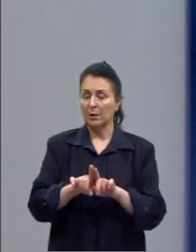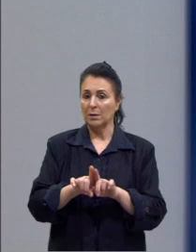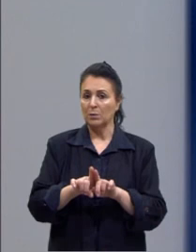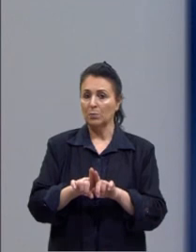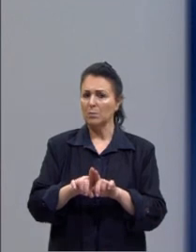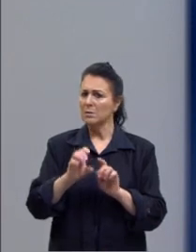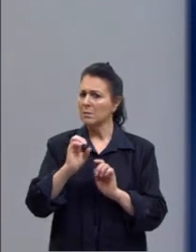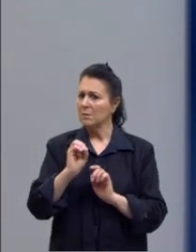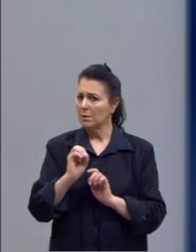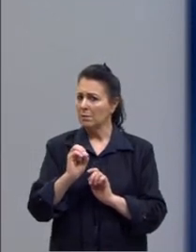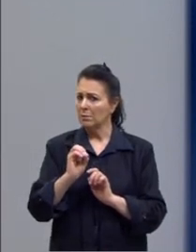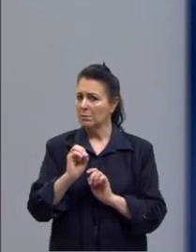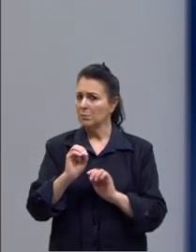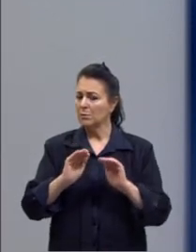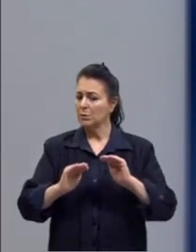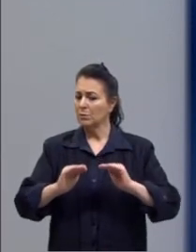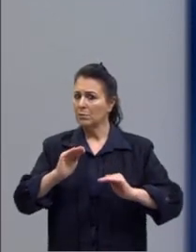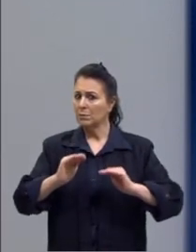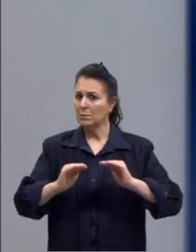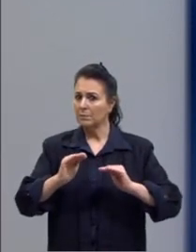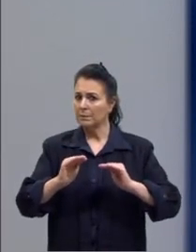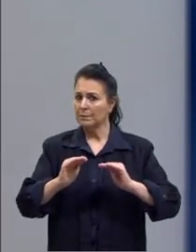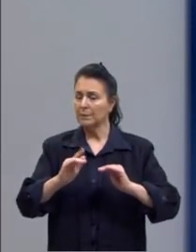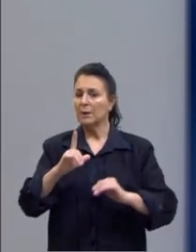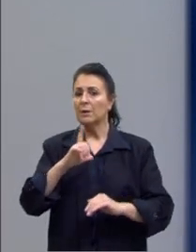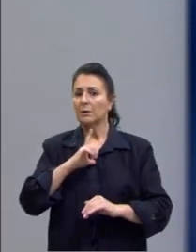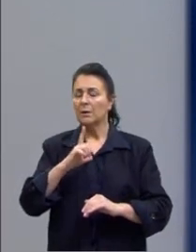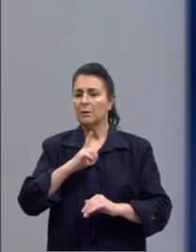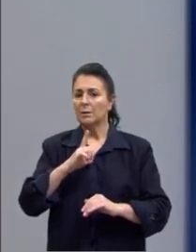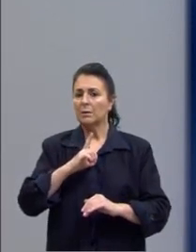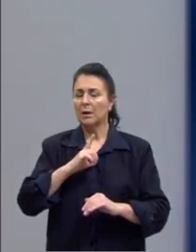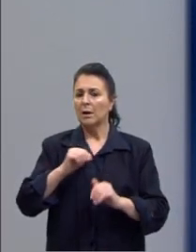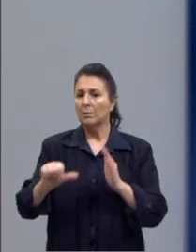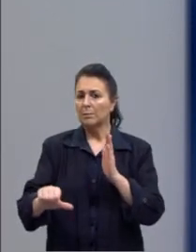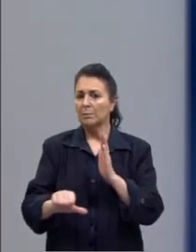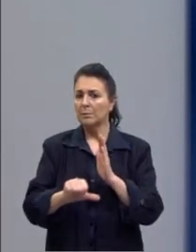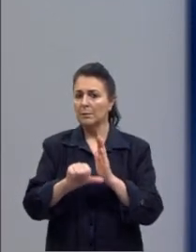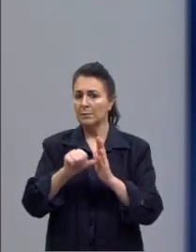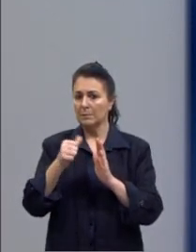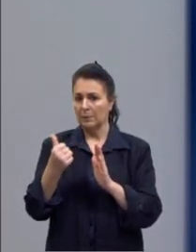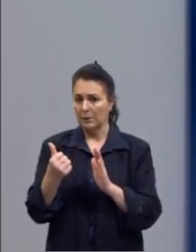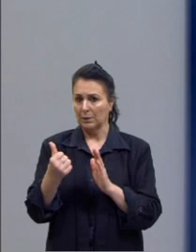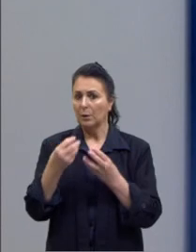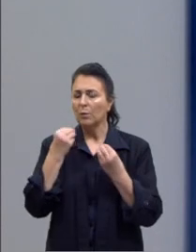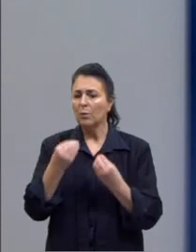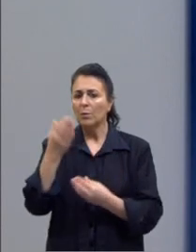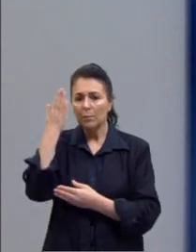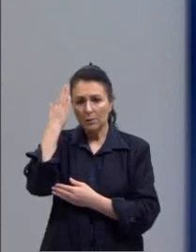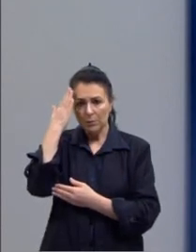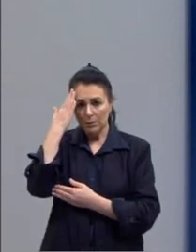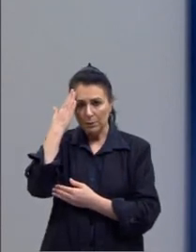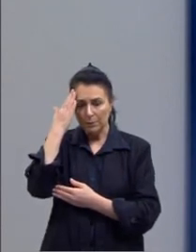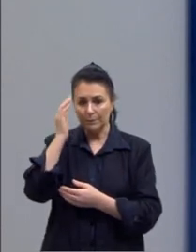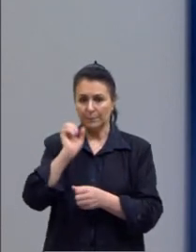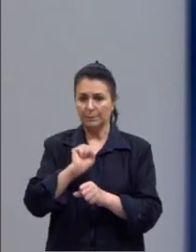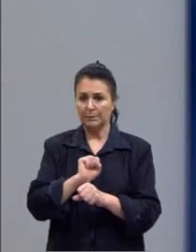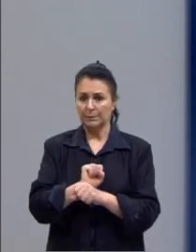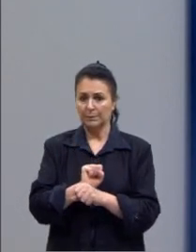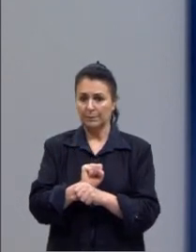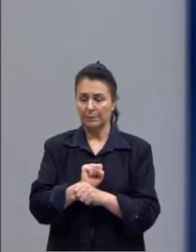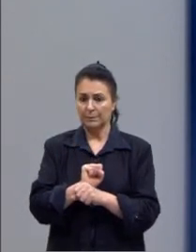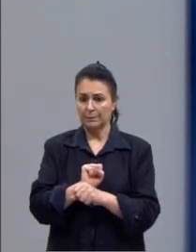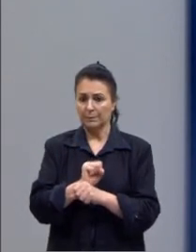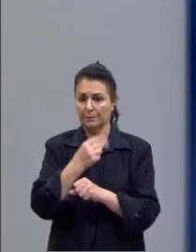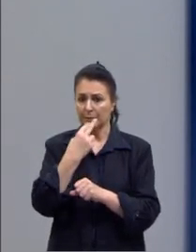Fácil, né? E aqui, eu tenho uma primeira condicional. Como é que eu sei, ó. Share, o verbo